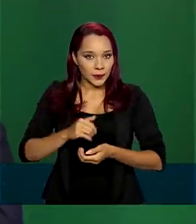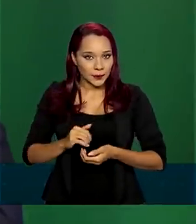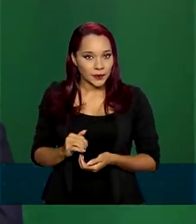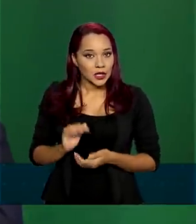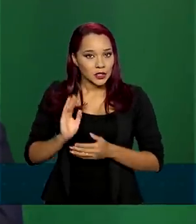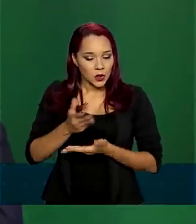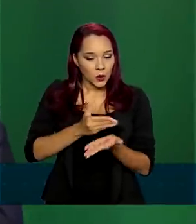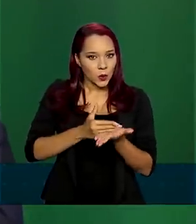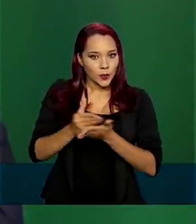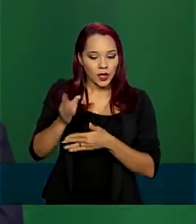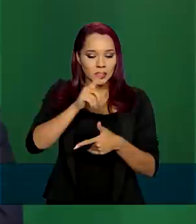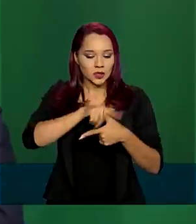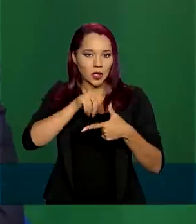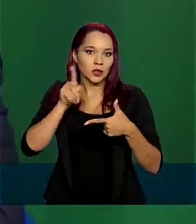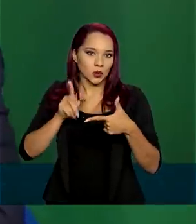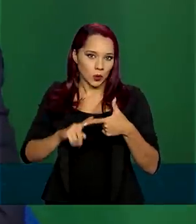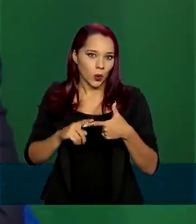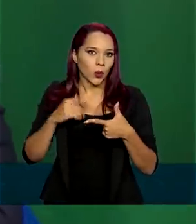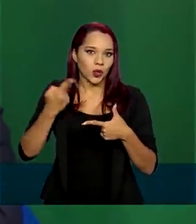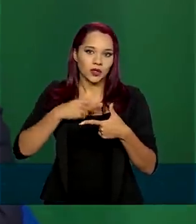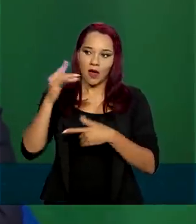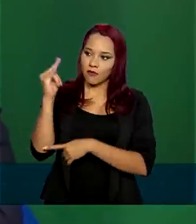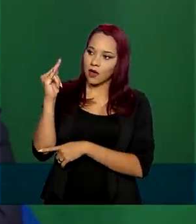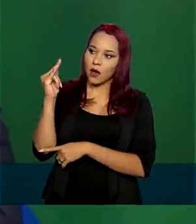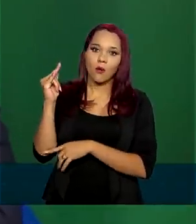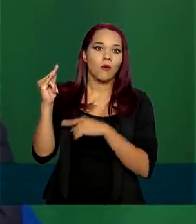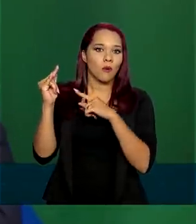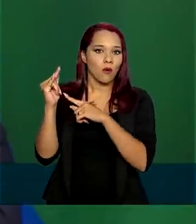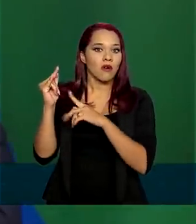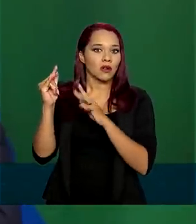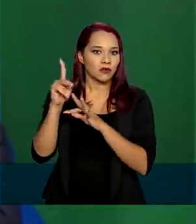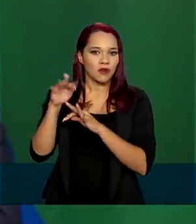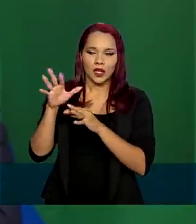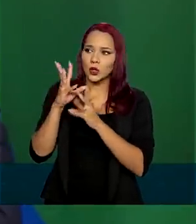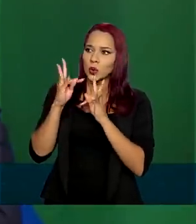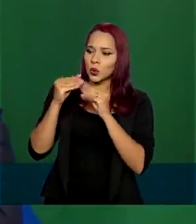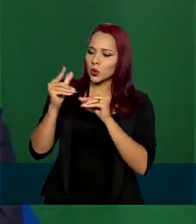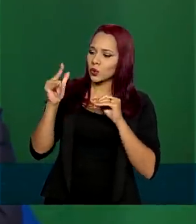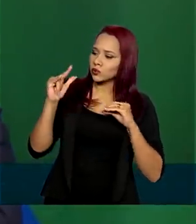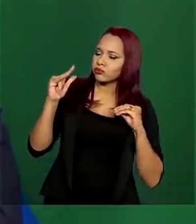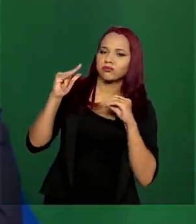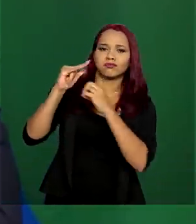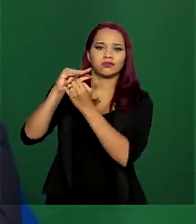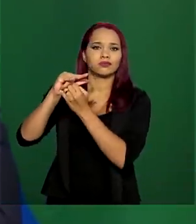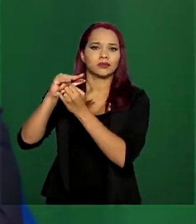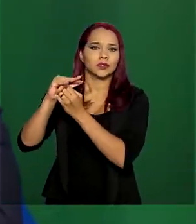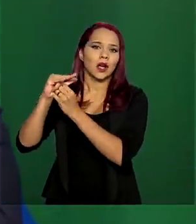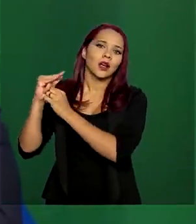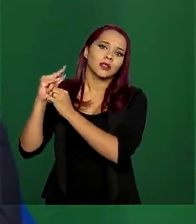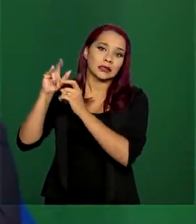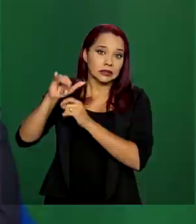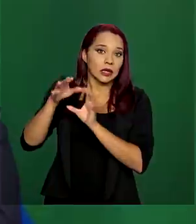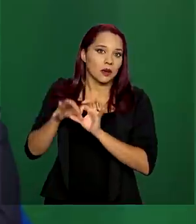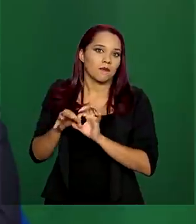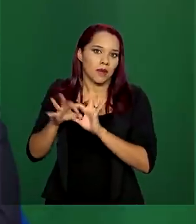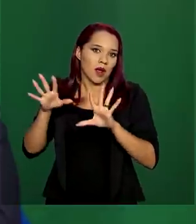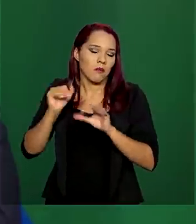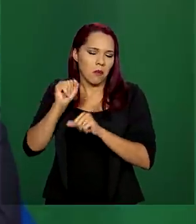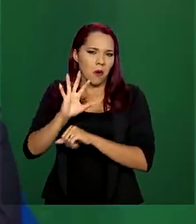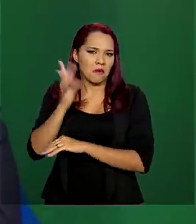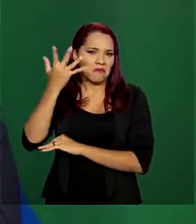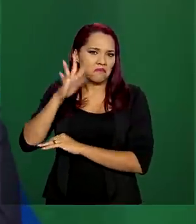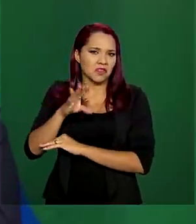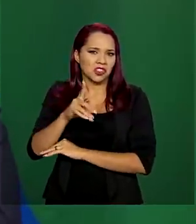gente começa com esses dois 777, que vão sair de lá tão logo a carga seja liberada. Isso pode acontecer no dia